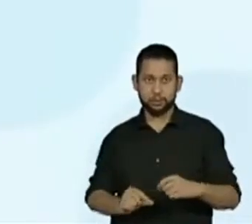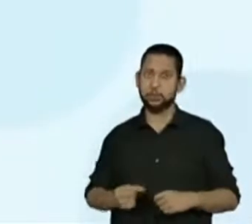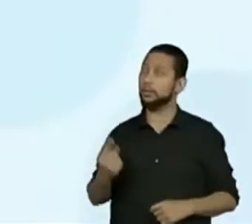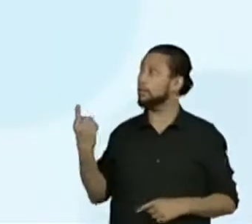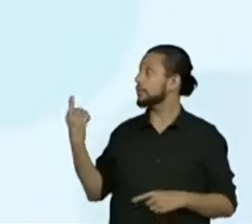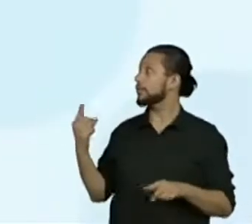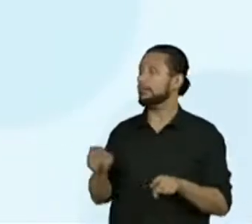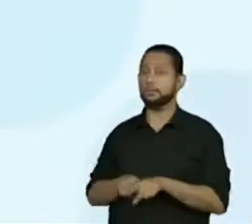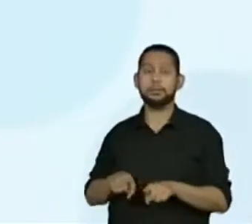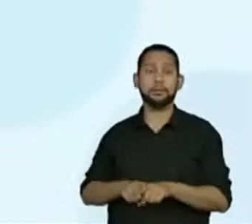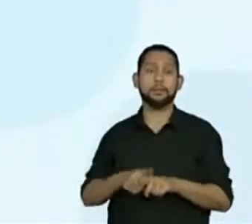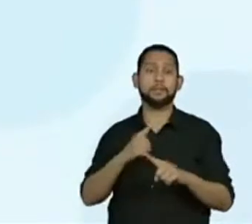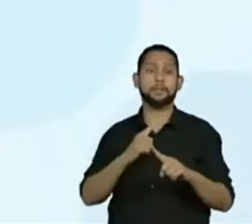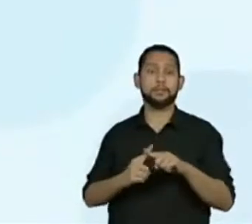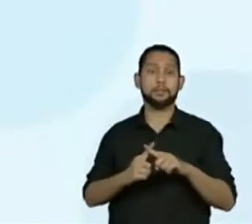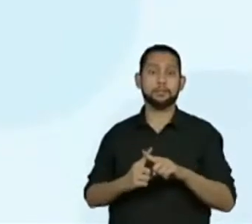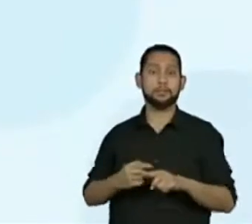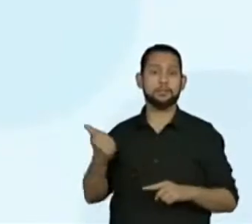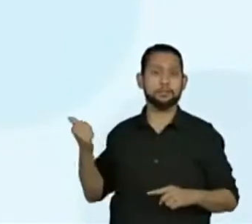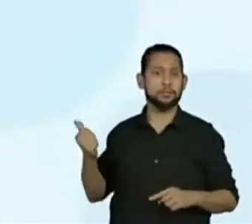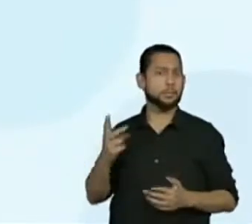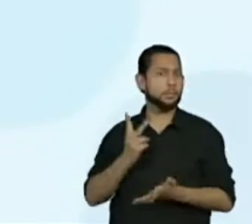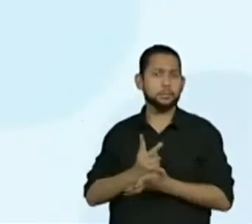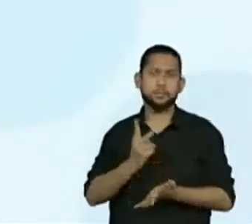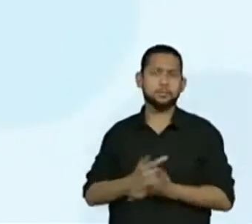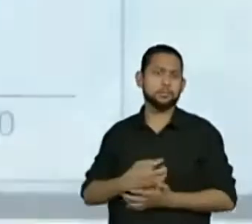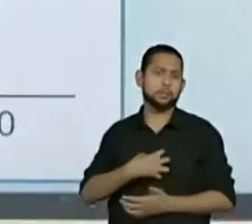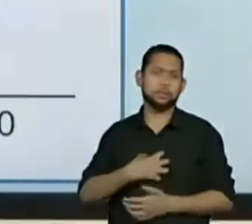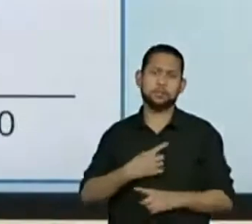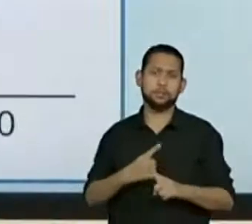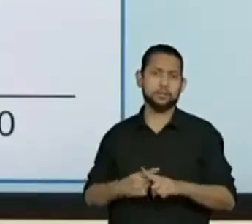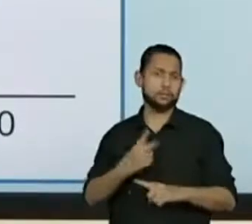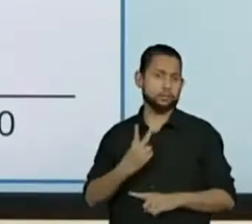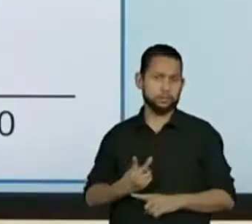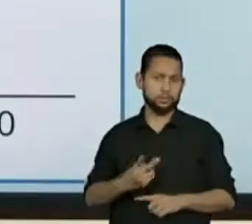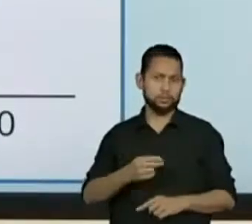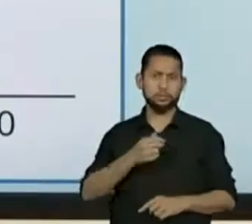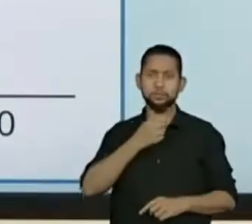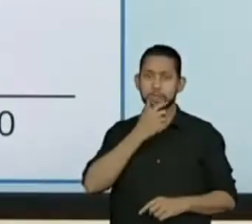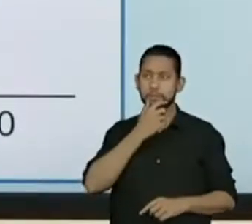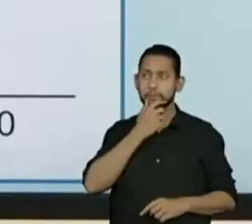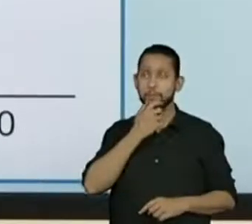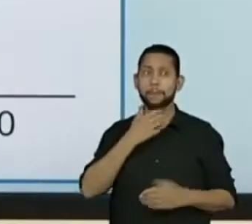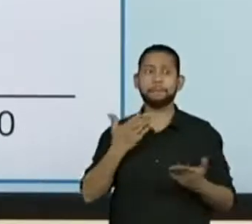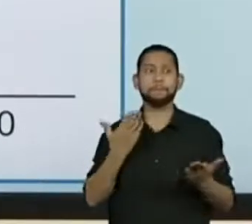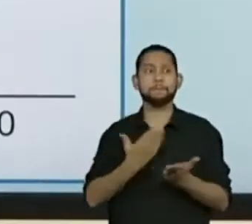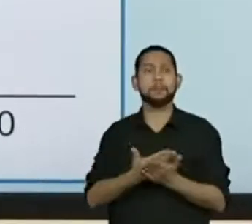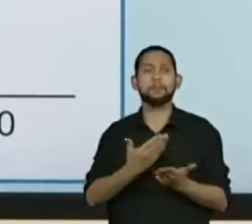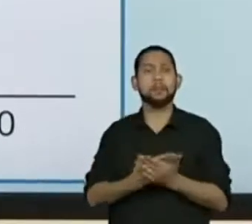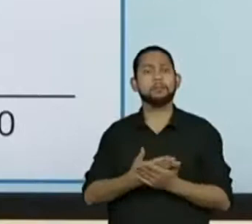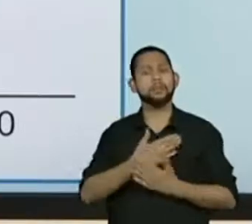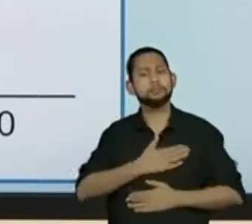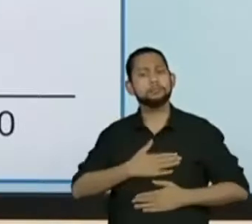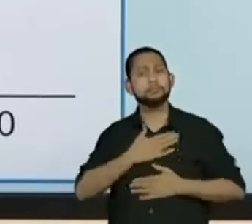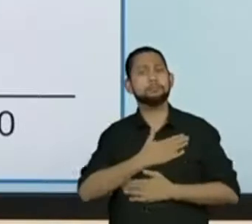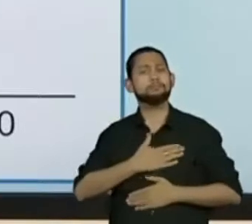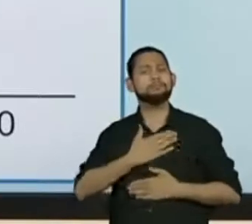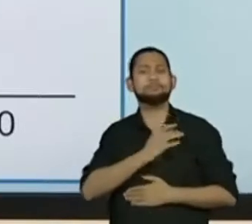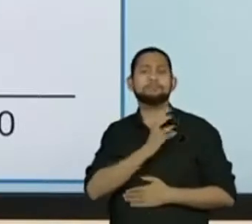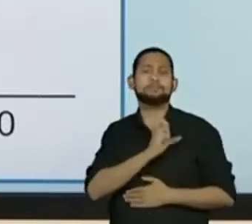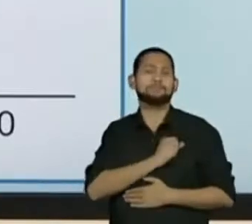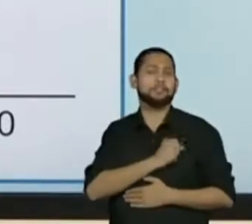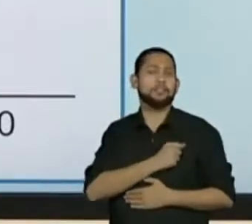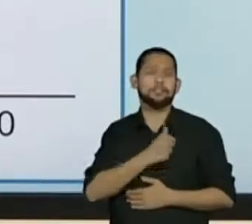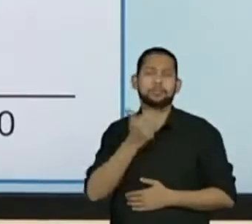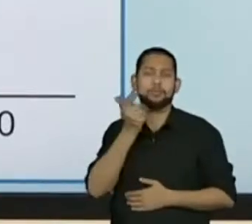do mesmo jeito que nós fizemos vezes 2. A nossa aula está muito gostosa, eu adorei